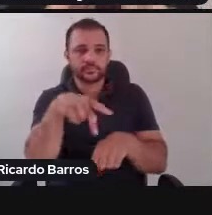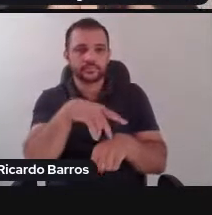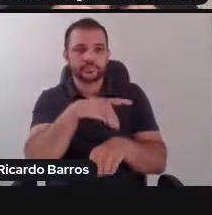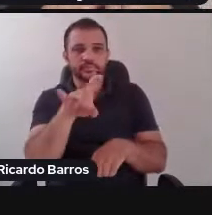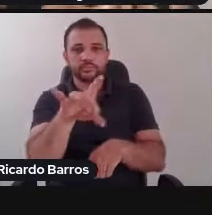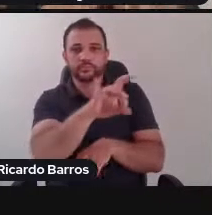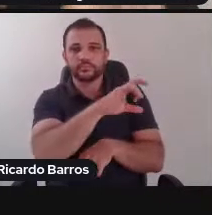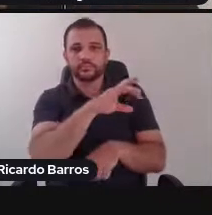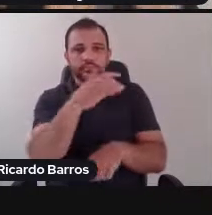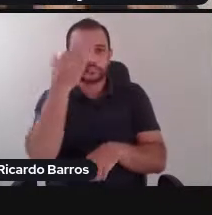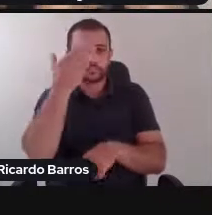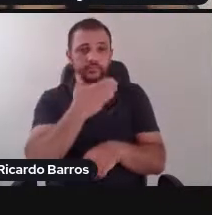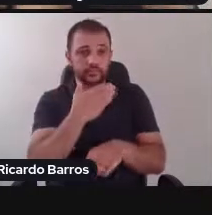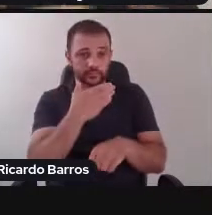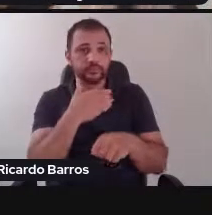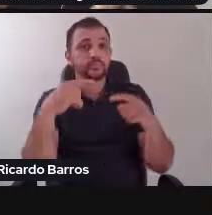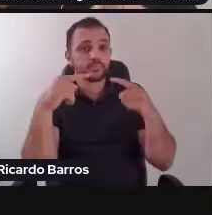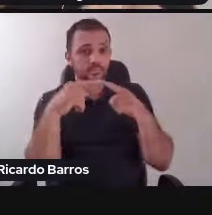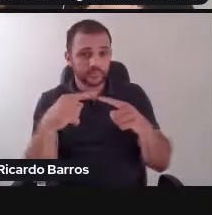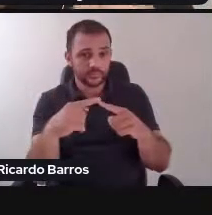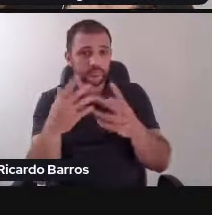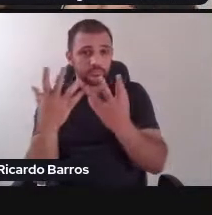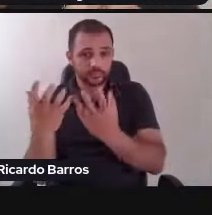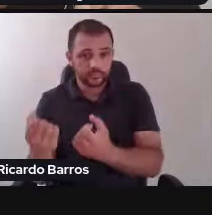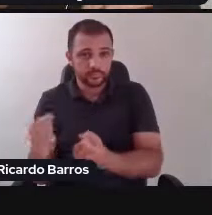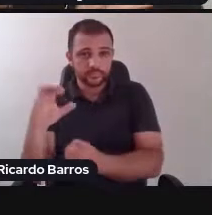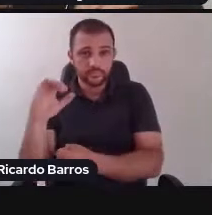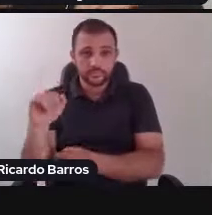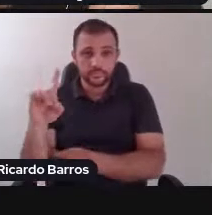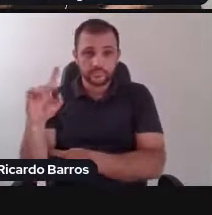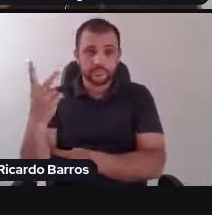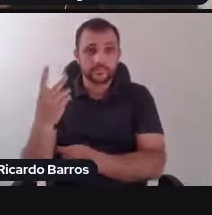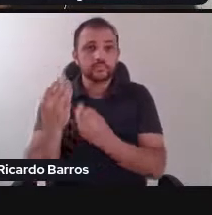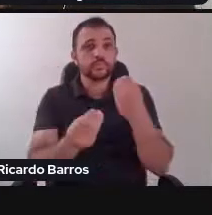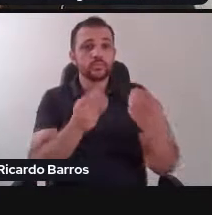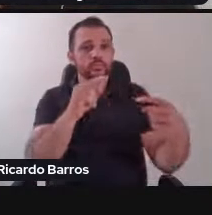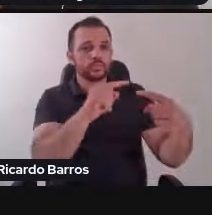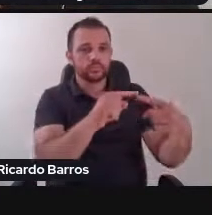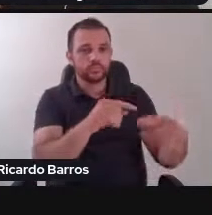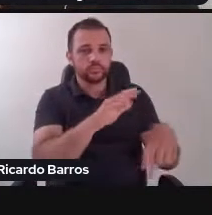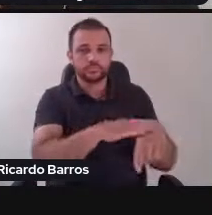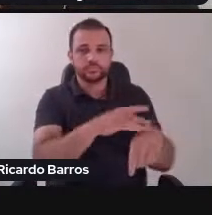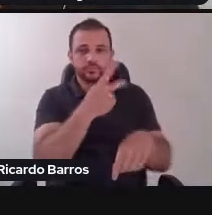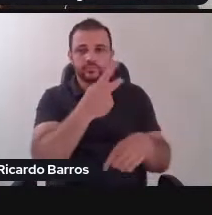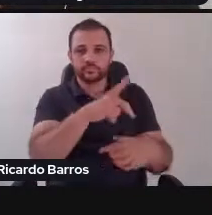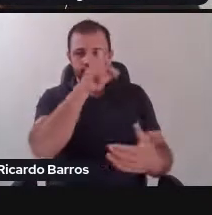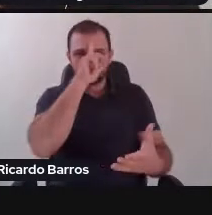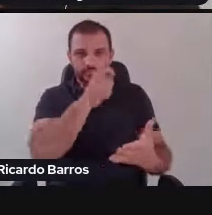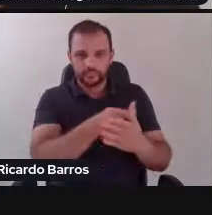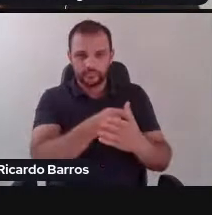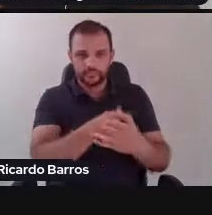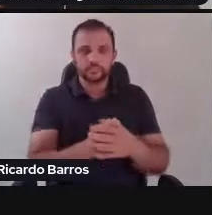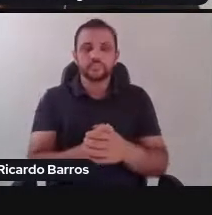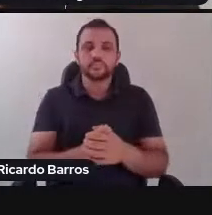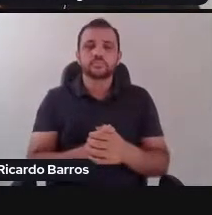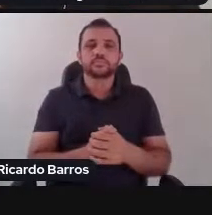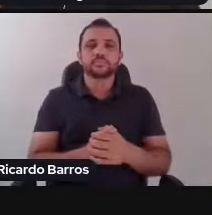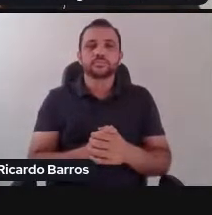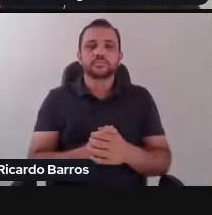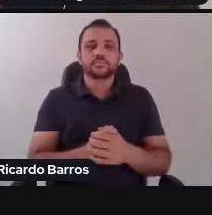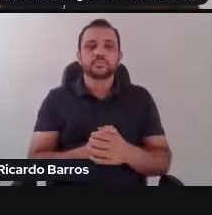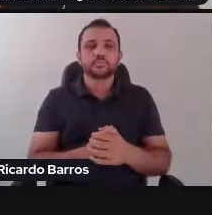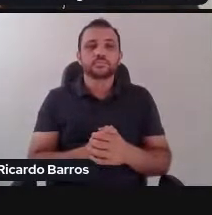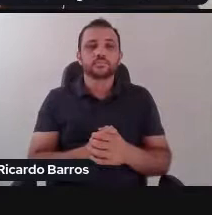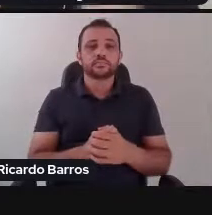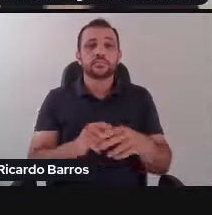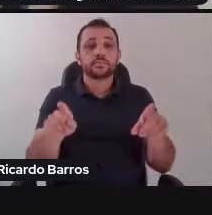que, portanto, ratificaram e internalizaram a Convenção. Trago também à tona que o